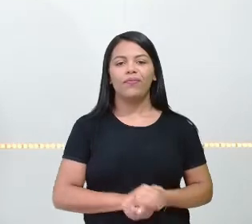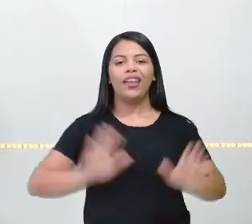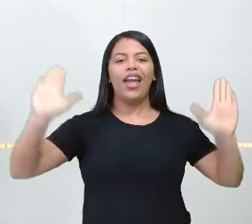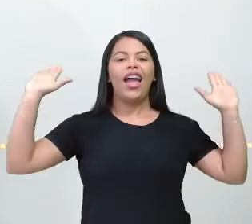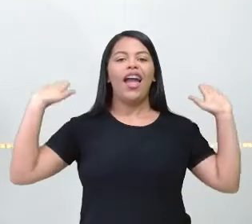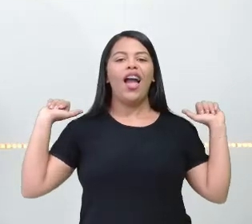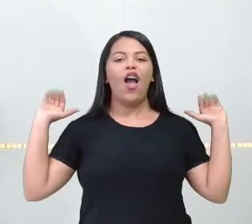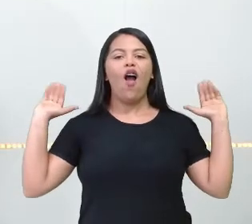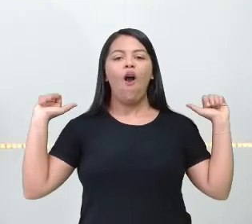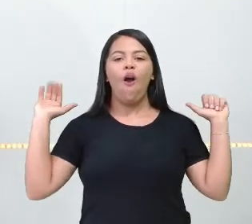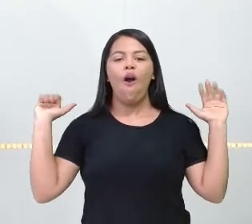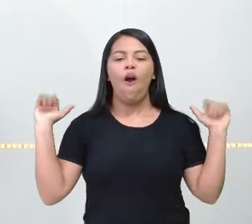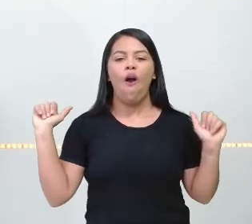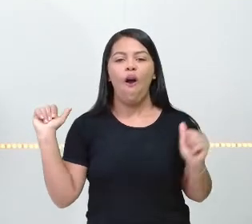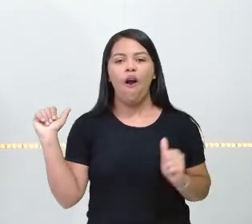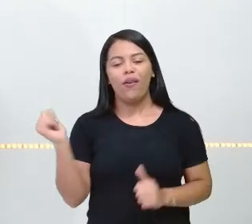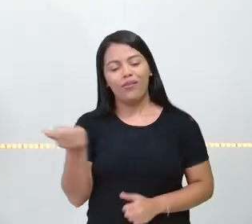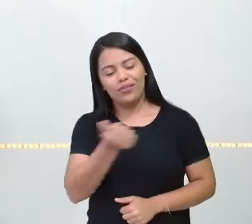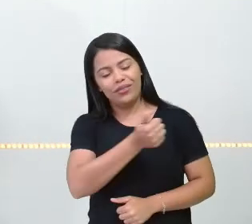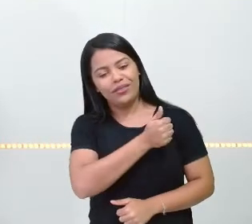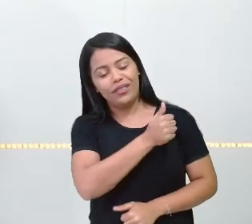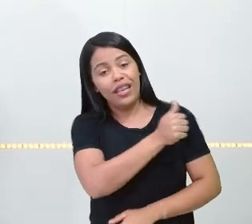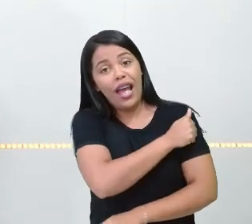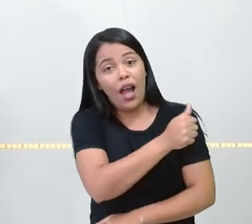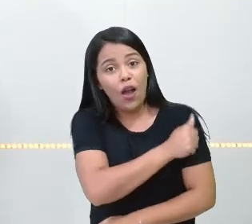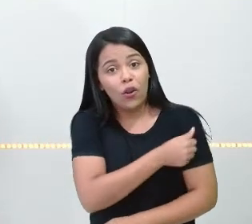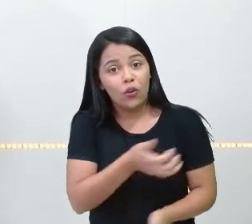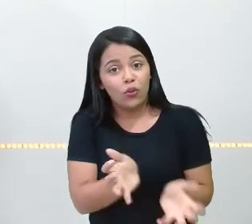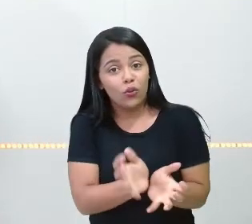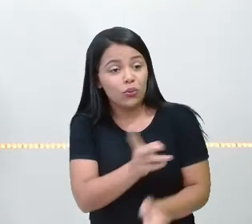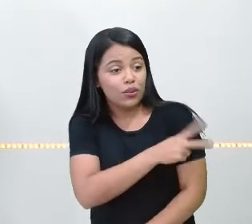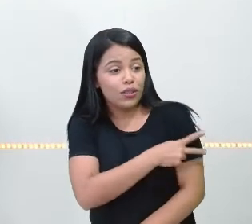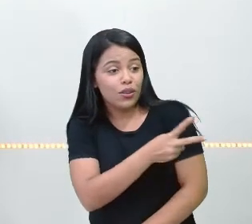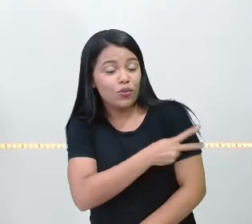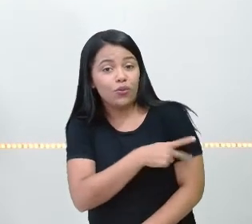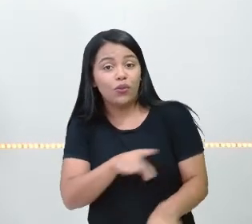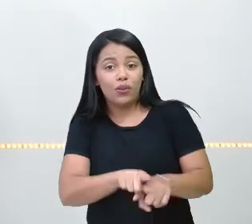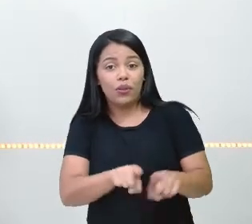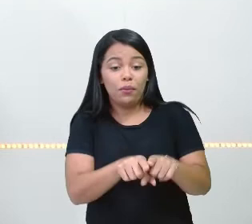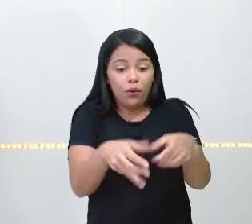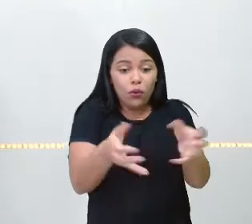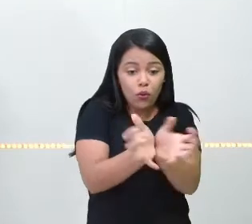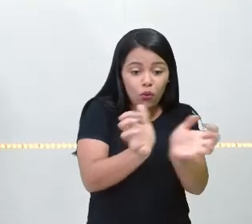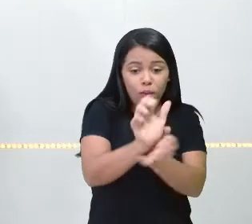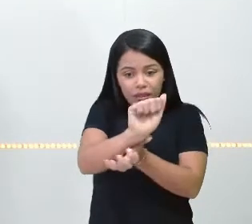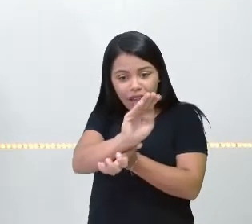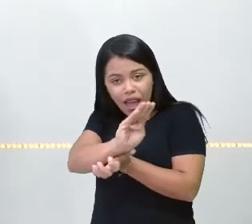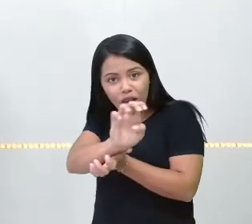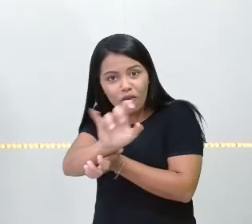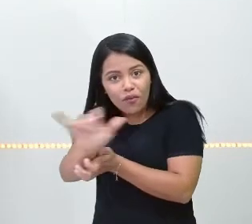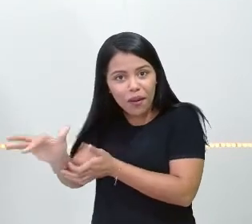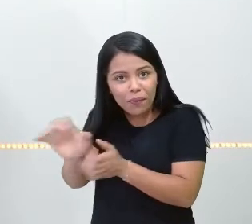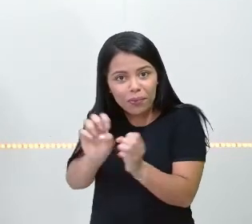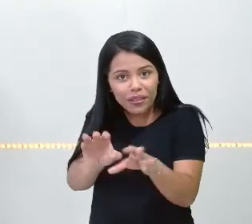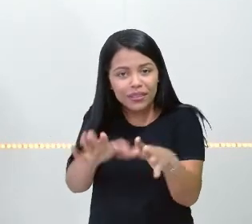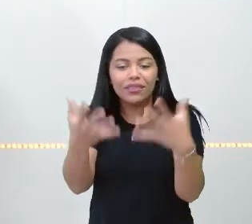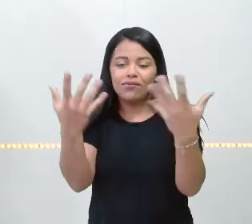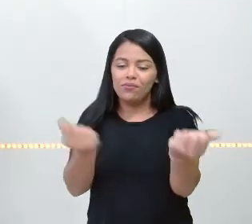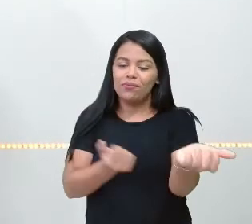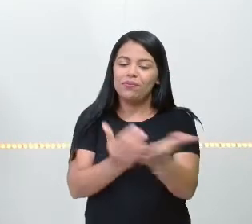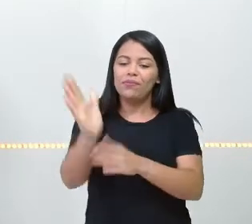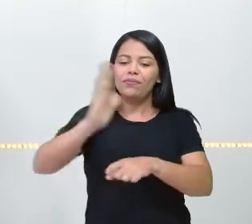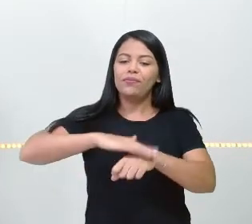Olá estudantes do segundo ano e das turmas de alfabetização, vamos começar aí mais uma